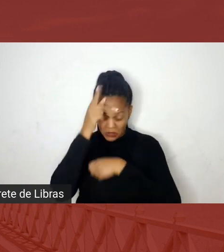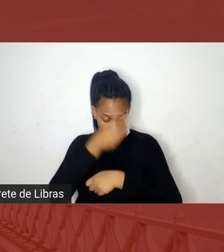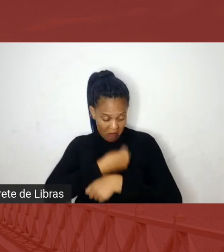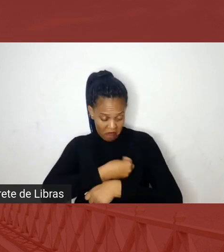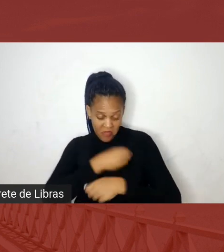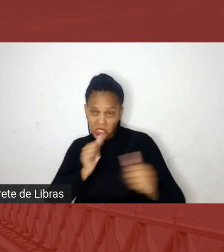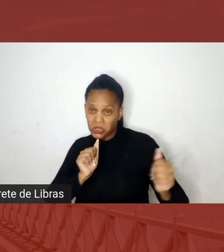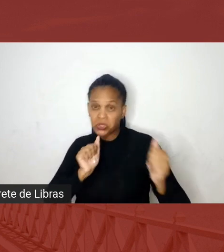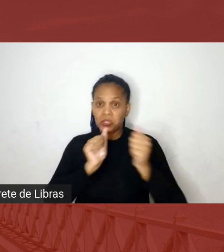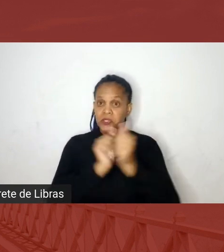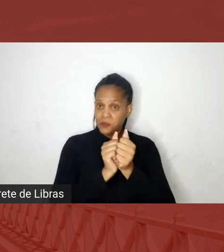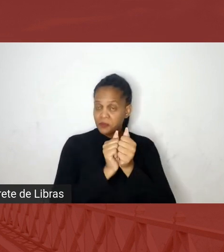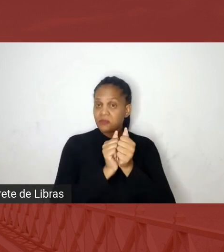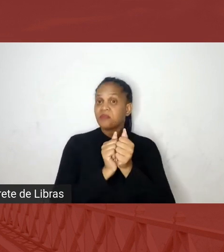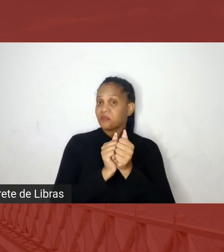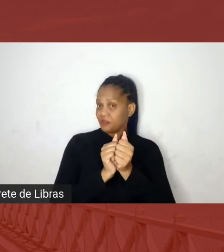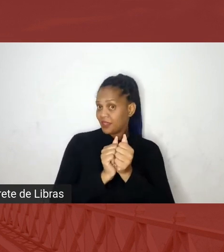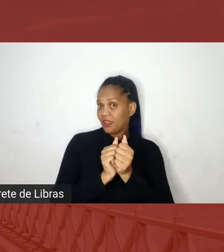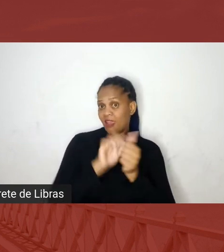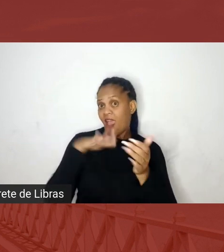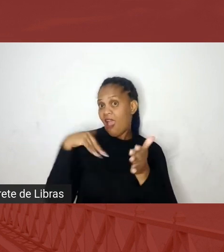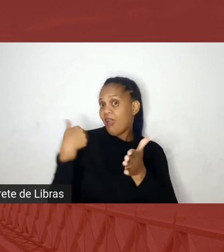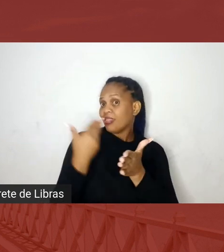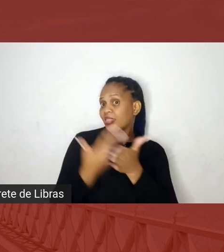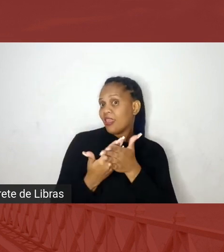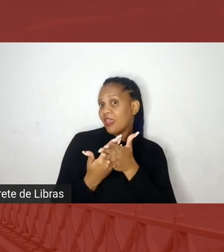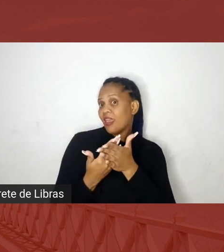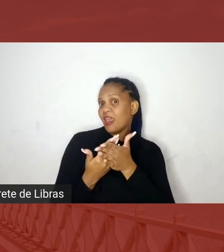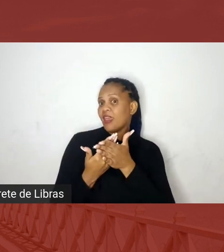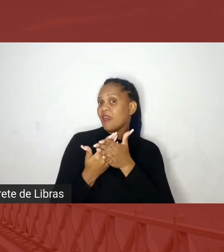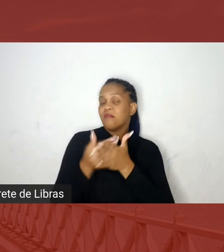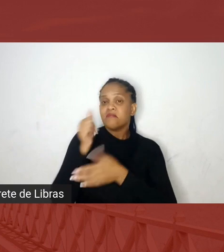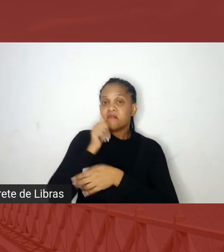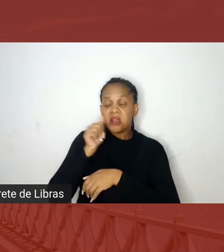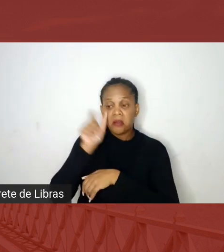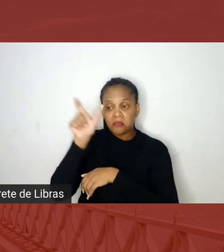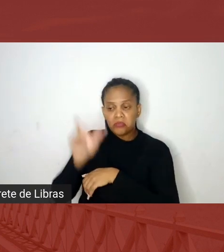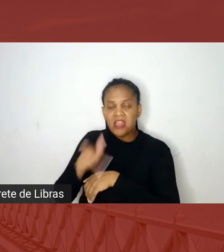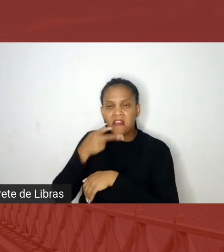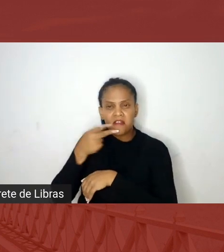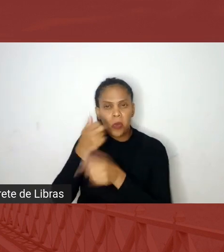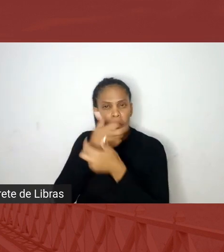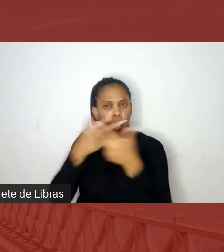conviver, até a, a, a Fernanda falou uma coisa massa, né, essa coisa da,